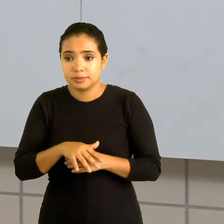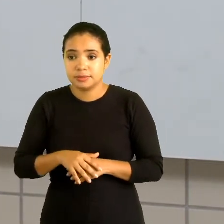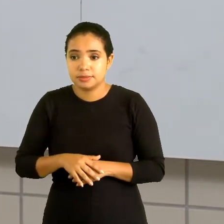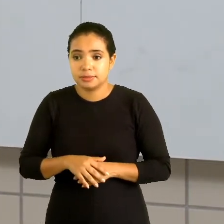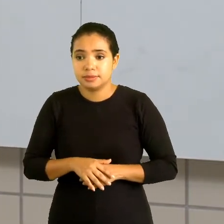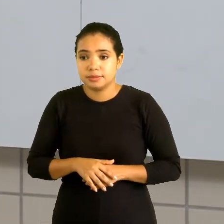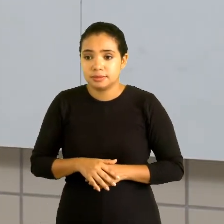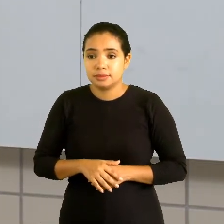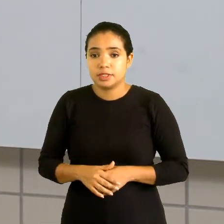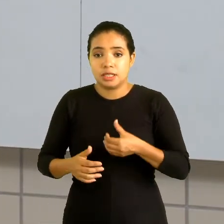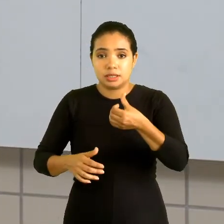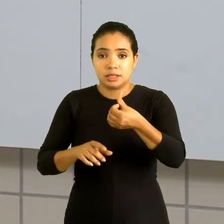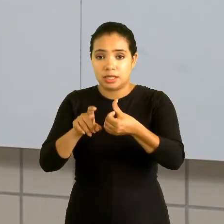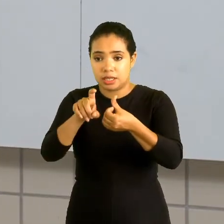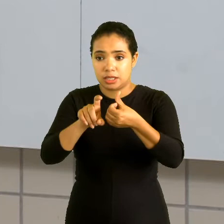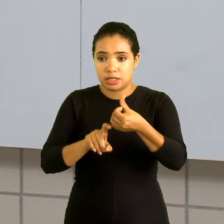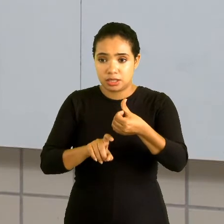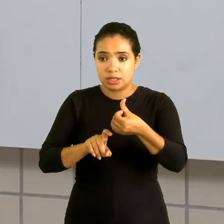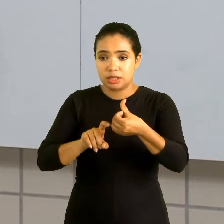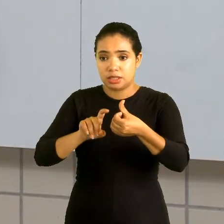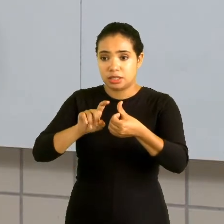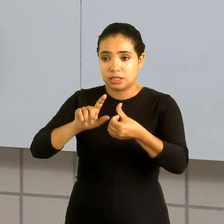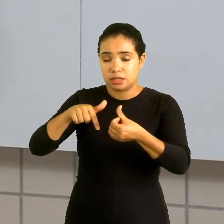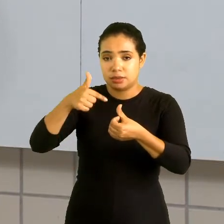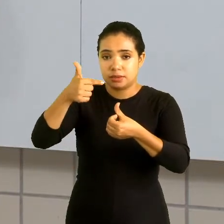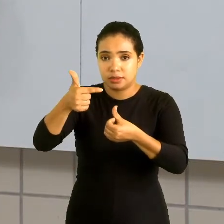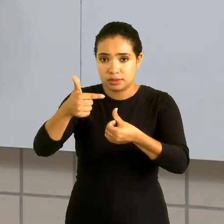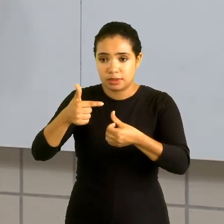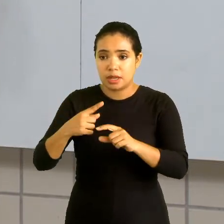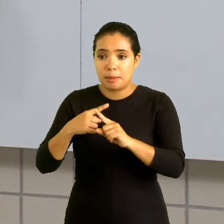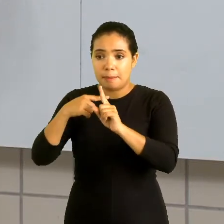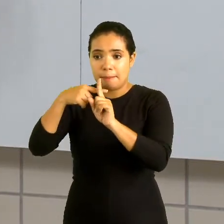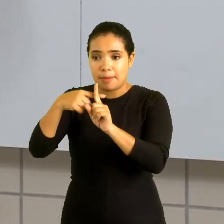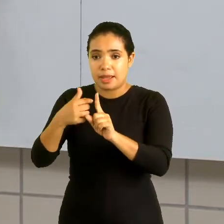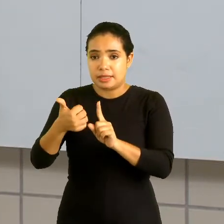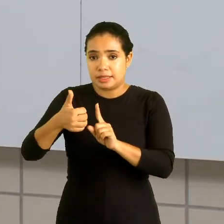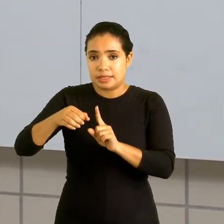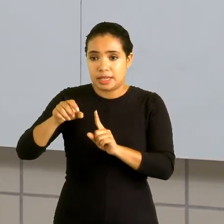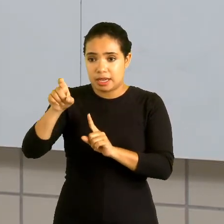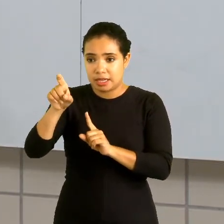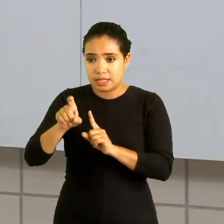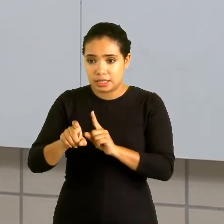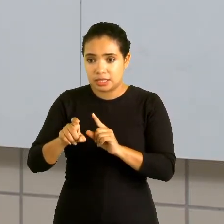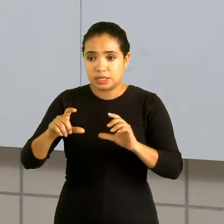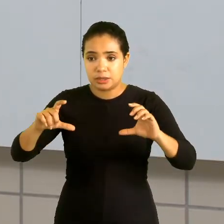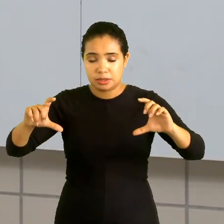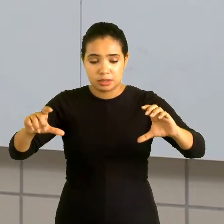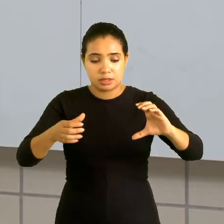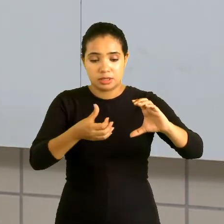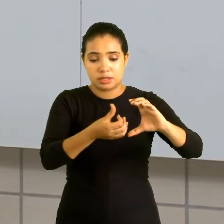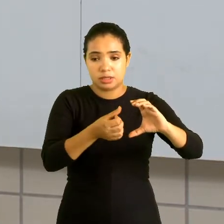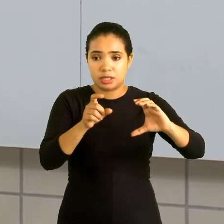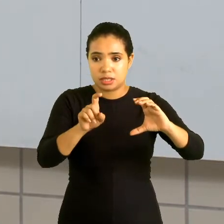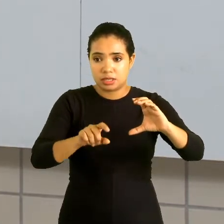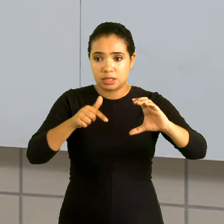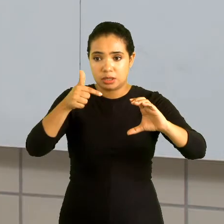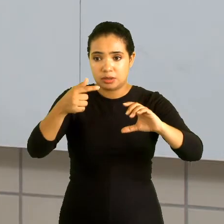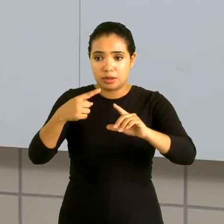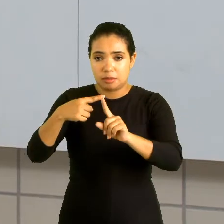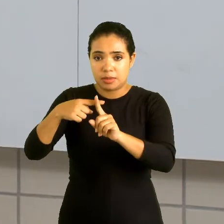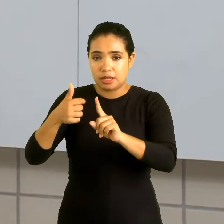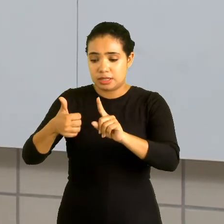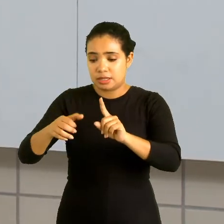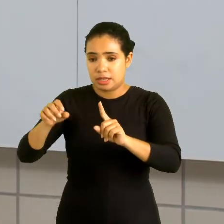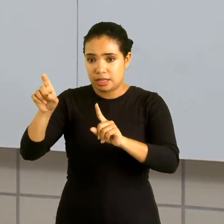6x elevado ao quadrado mais 10x. Lembra dos parênteses. Lembrem, pessoal.